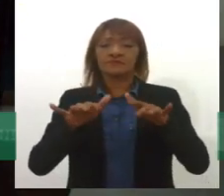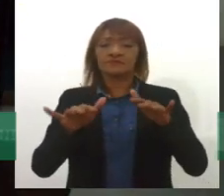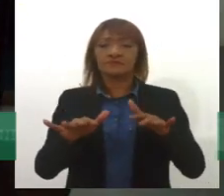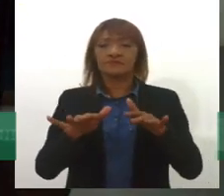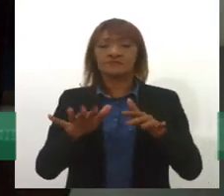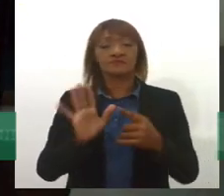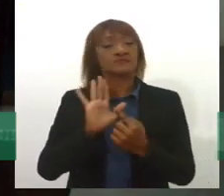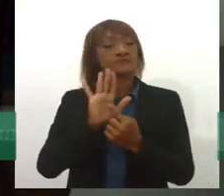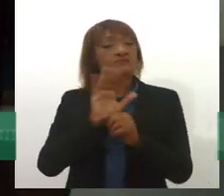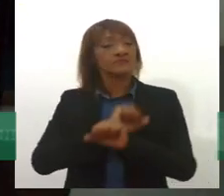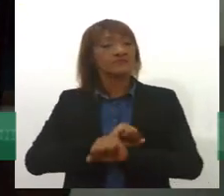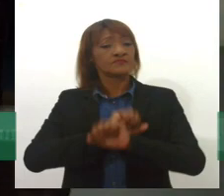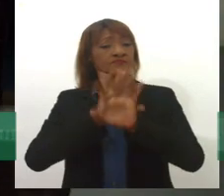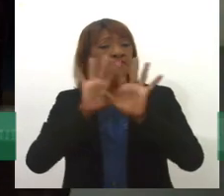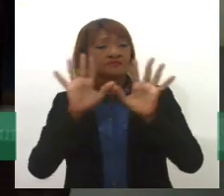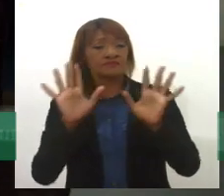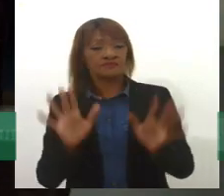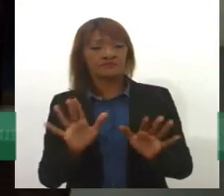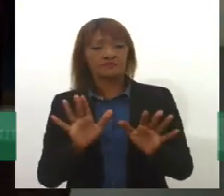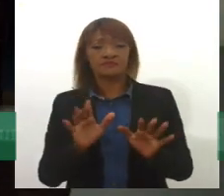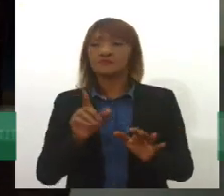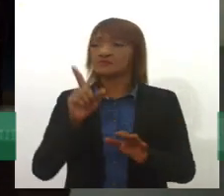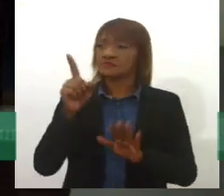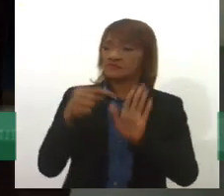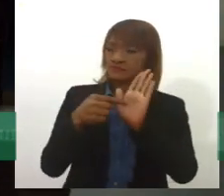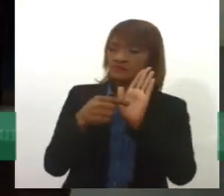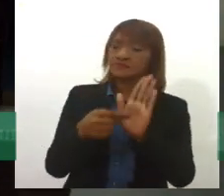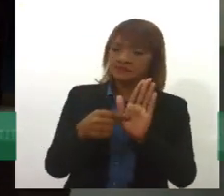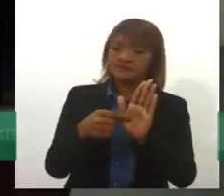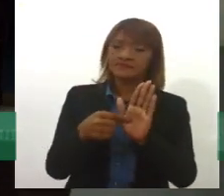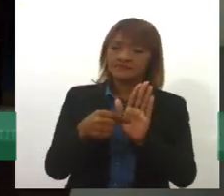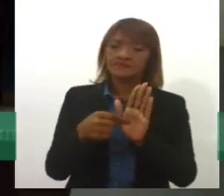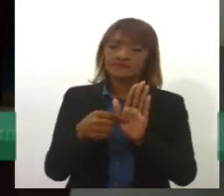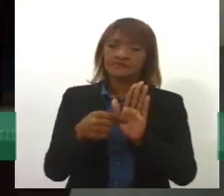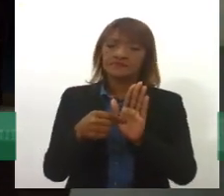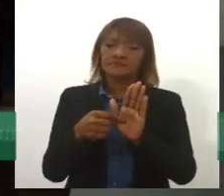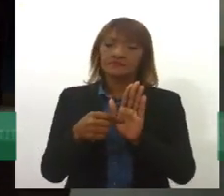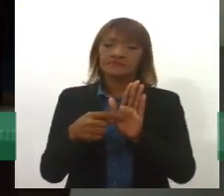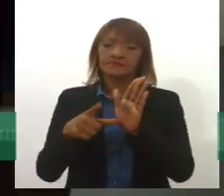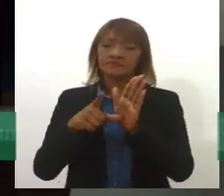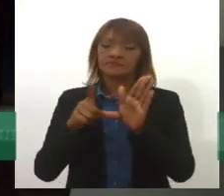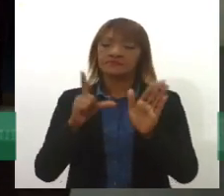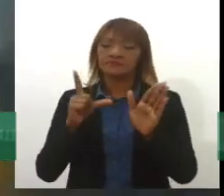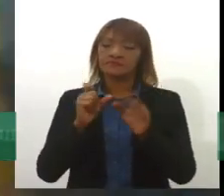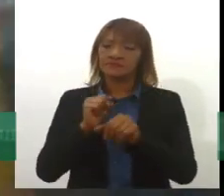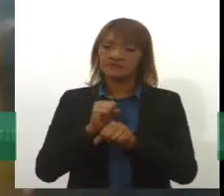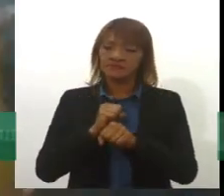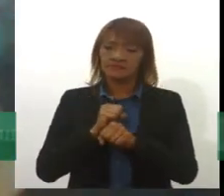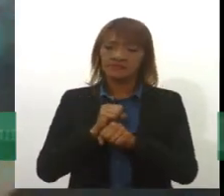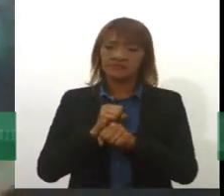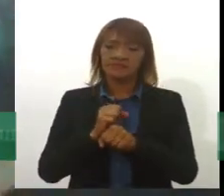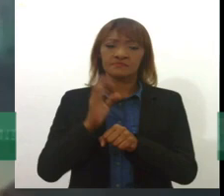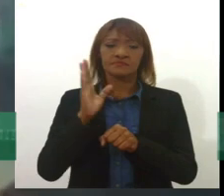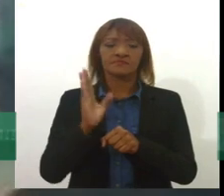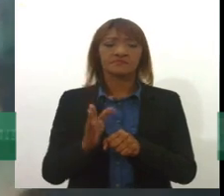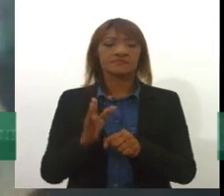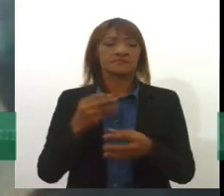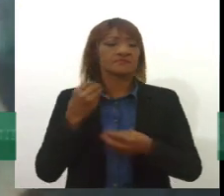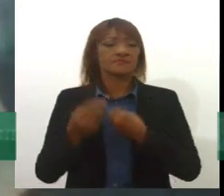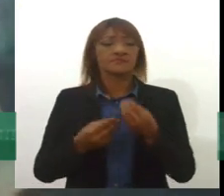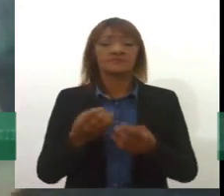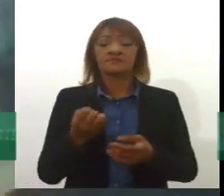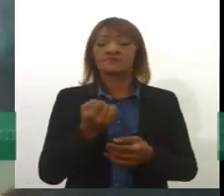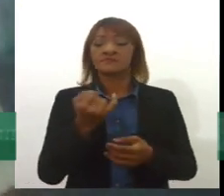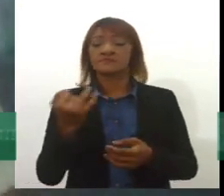evidente. As pessoas estão, como você apontou no início da pauta, números exorbitantes de pessoas em